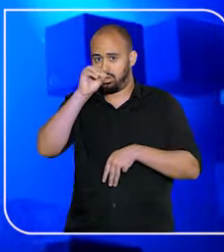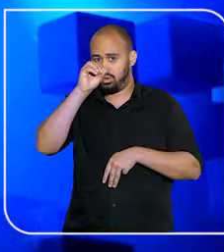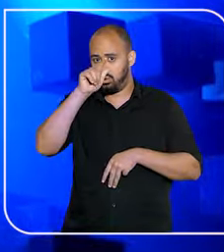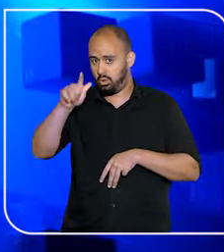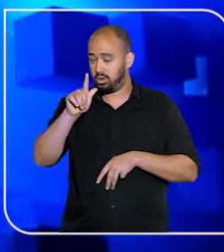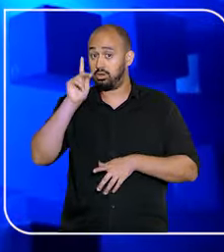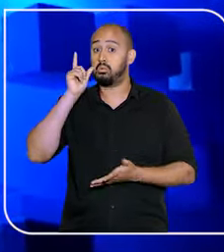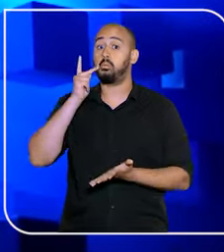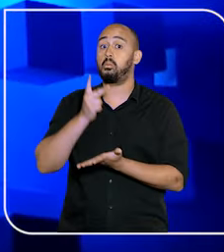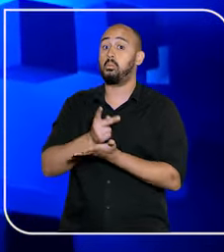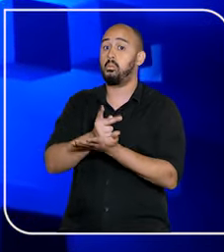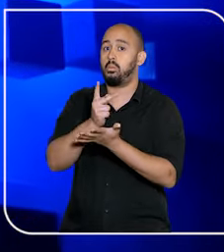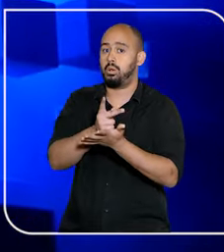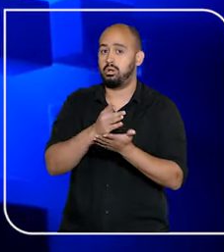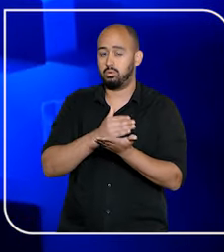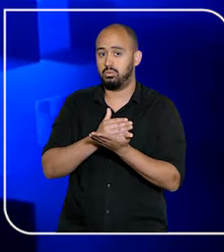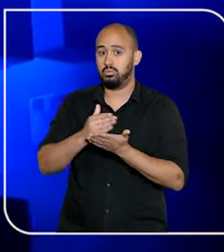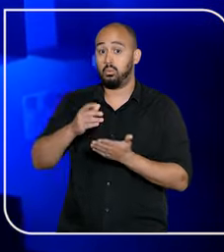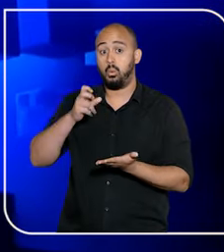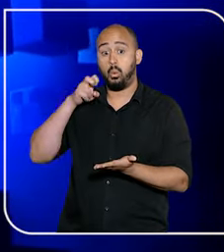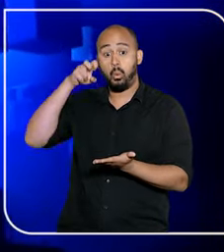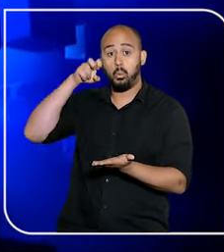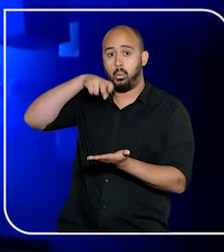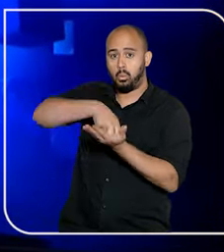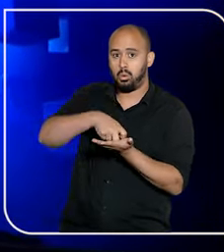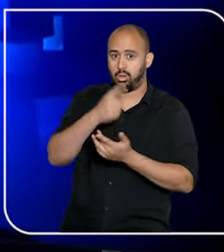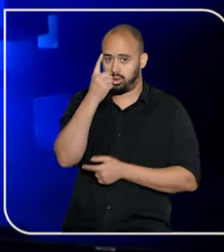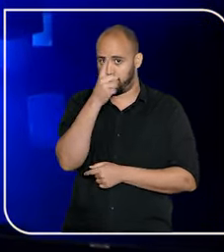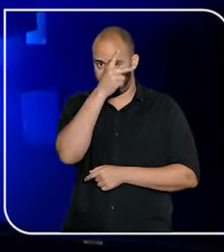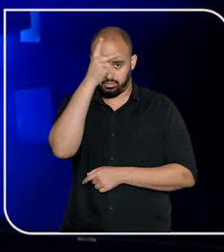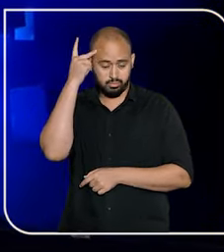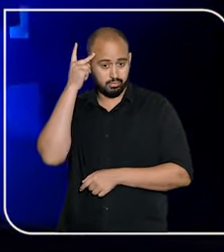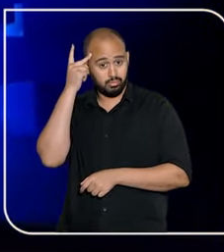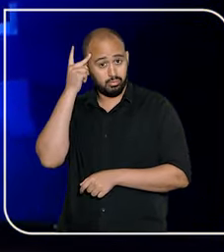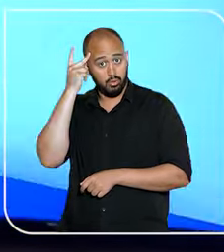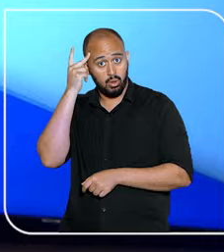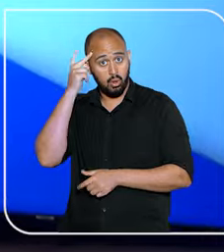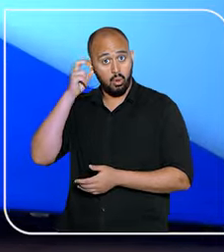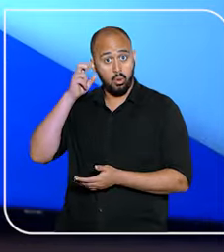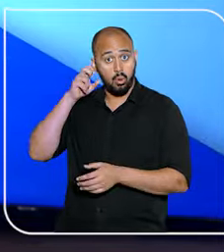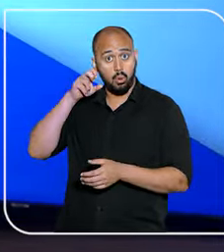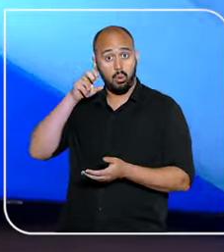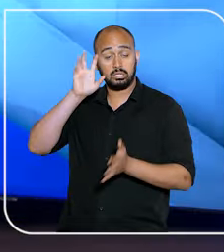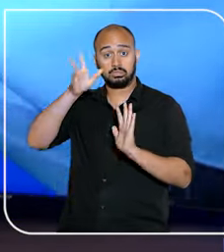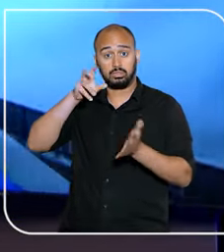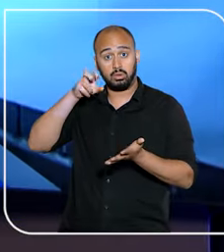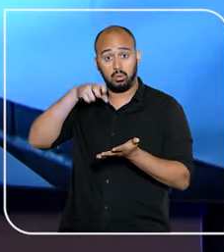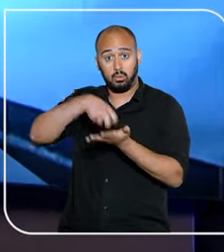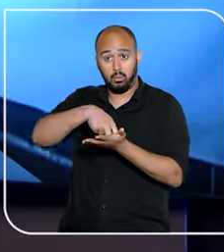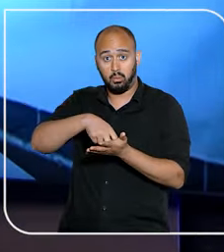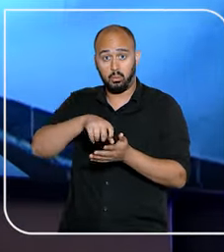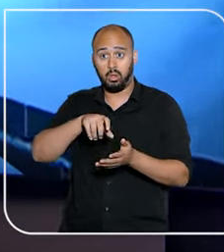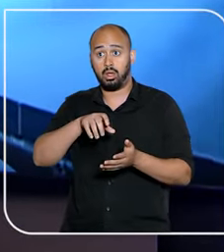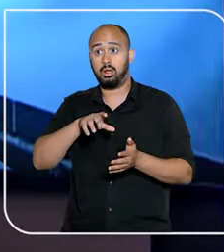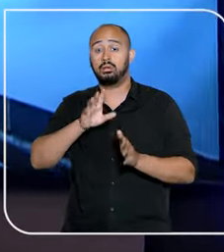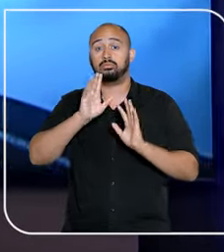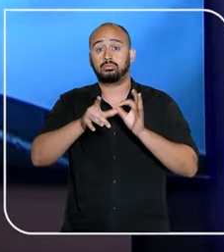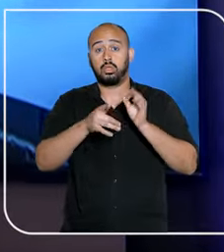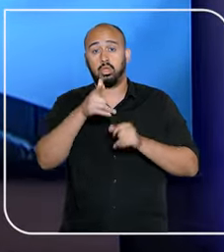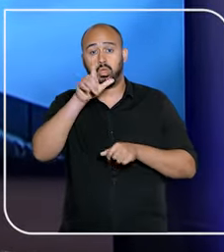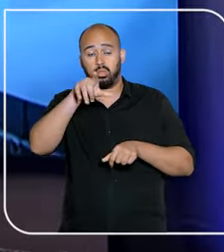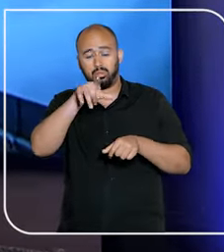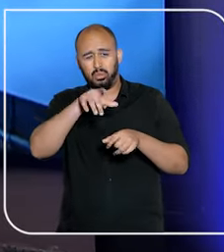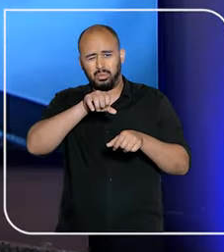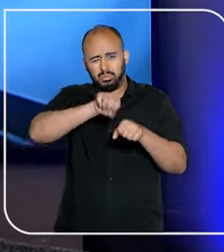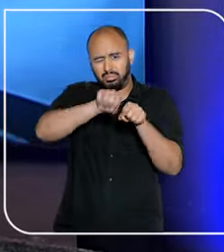Og Fernandes, que manteve o início do cumprimento da pena de um dos condenados pela chacina de Unaí. Em